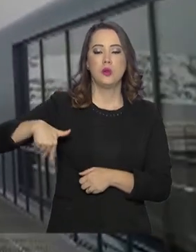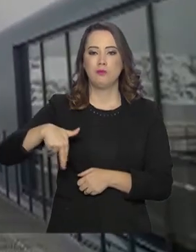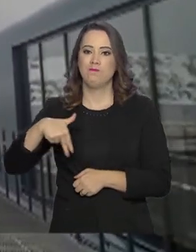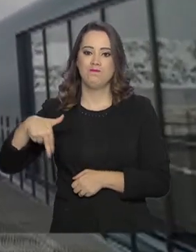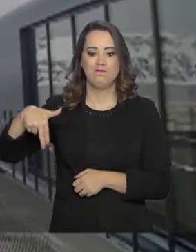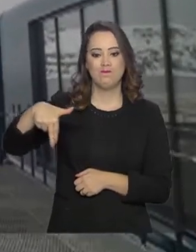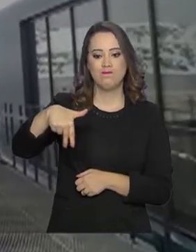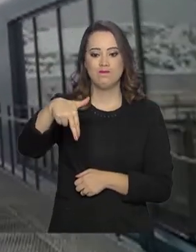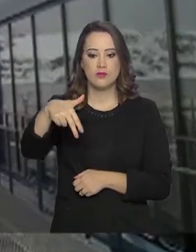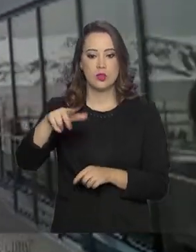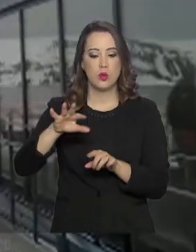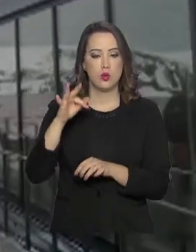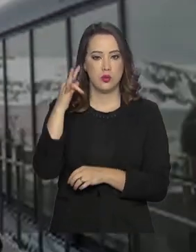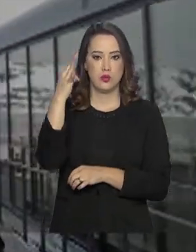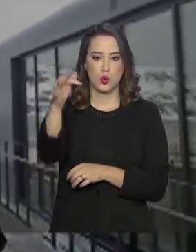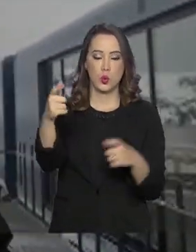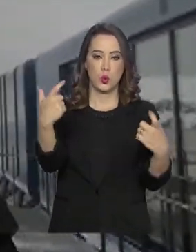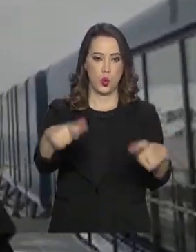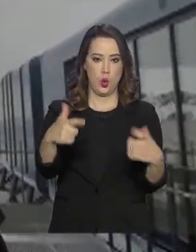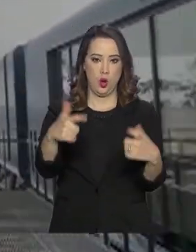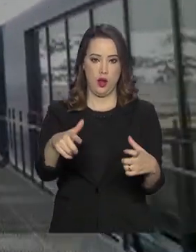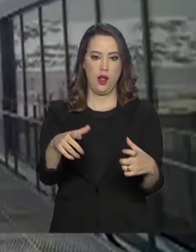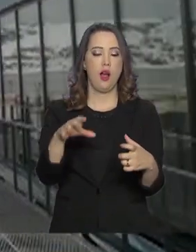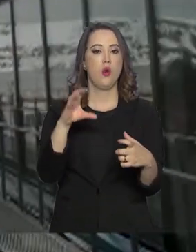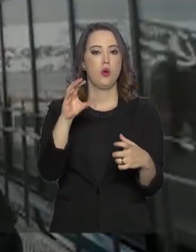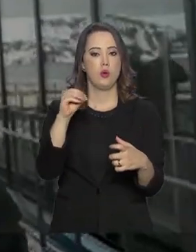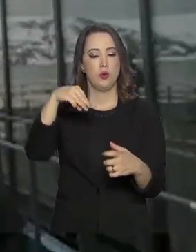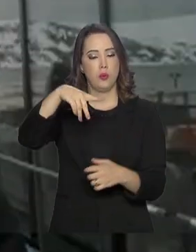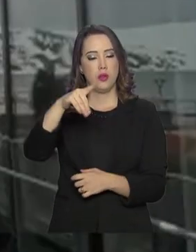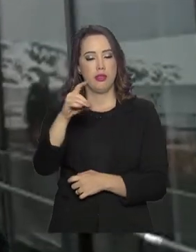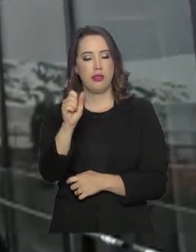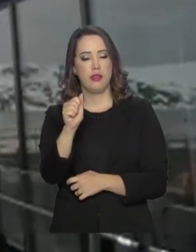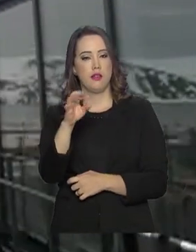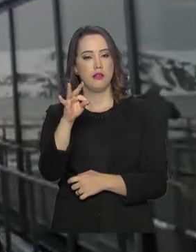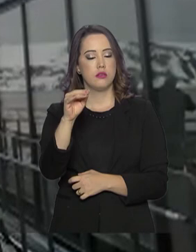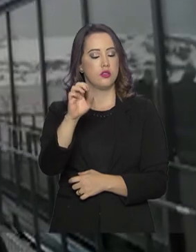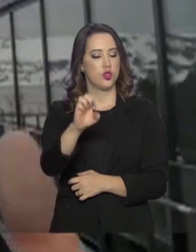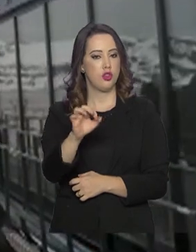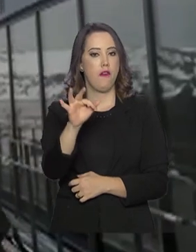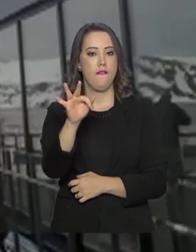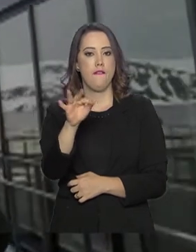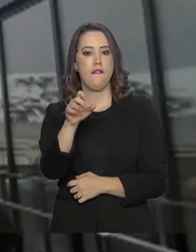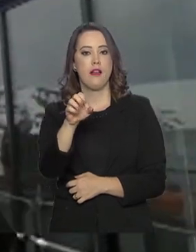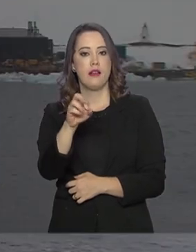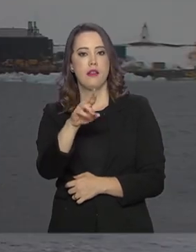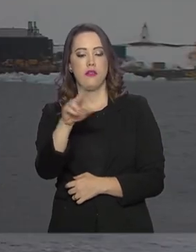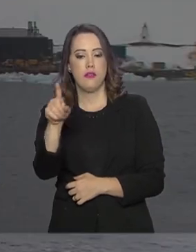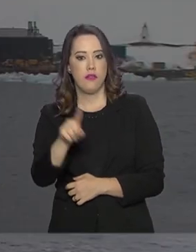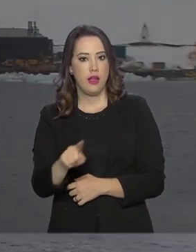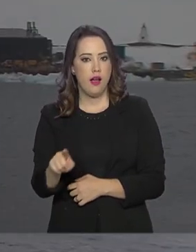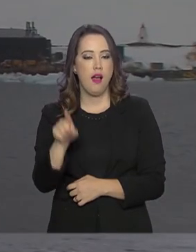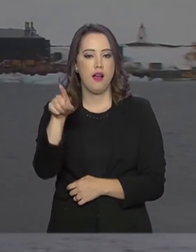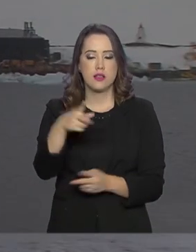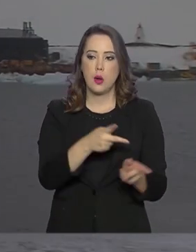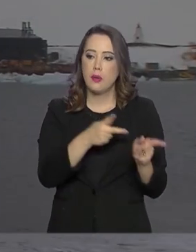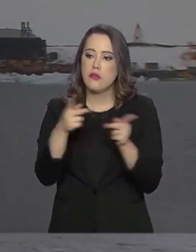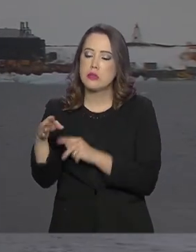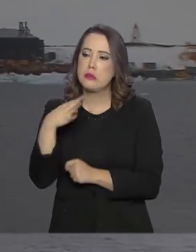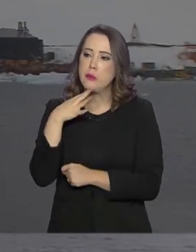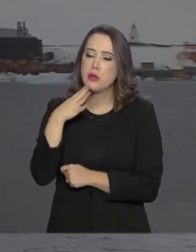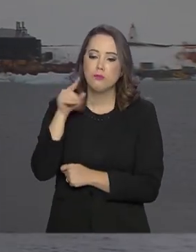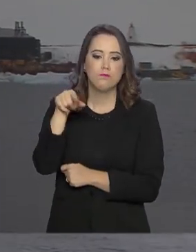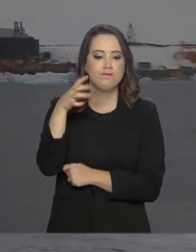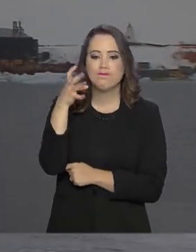sacada da futura Estação Comandante Ferraz. Está sendo realizada uma visita técnica. É uma estrutura que